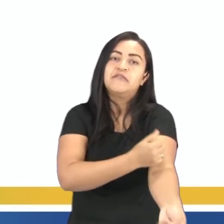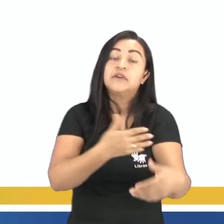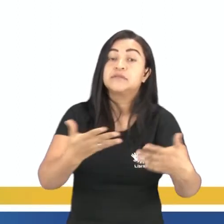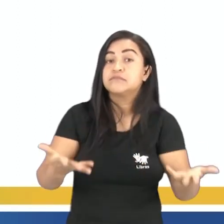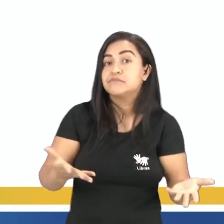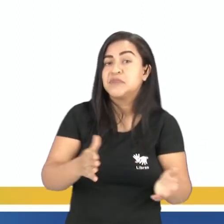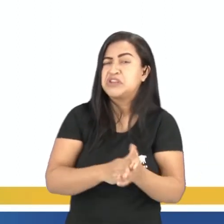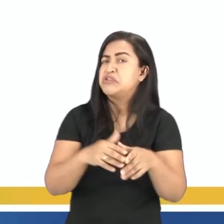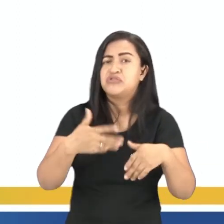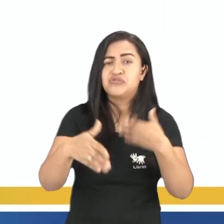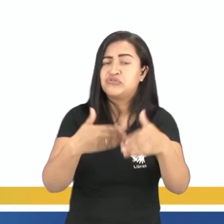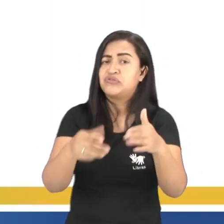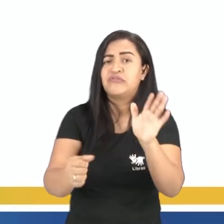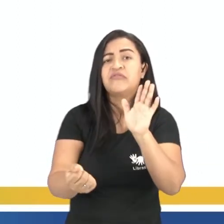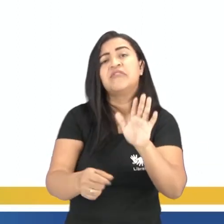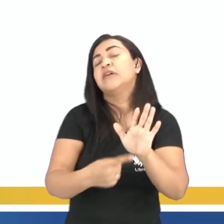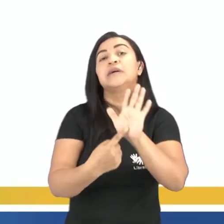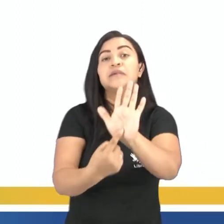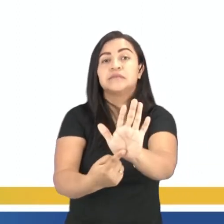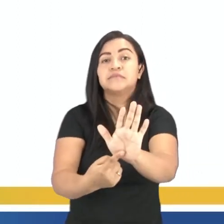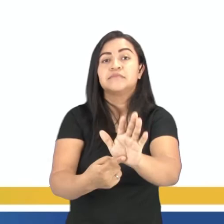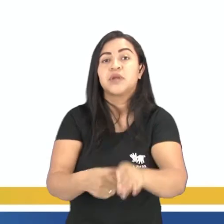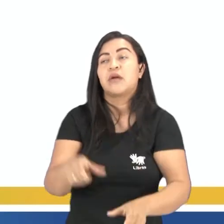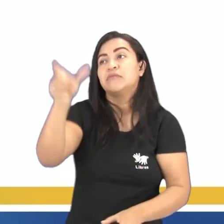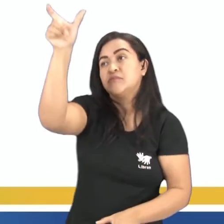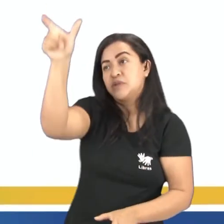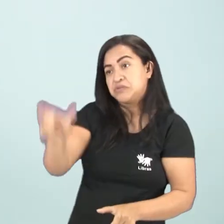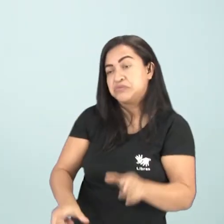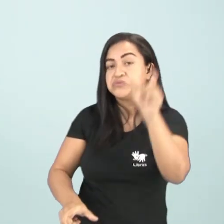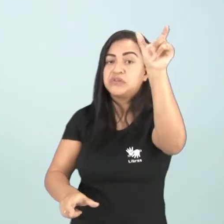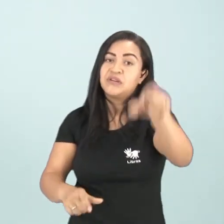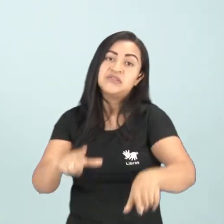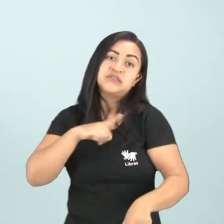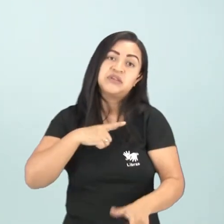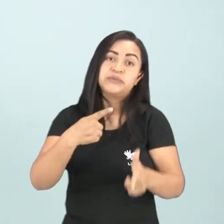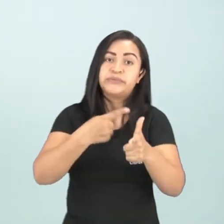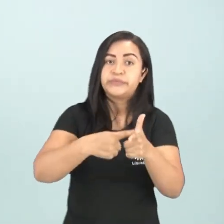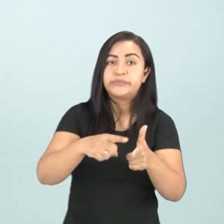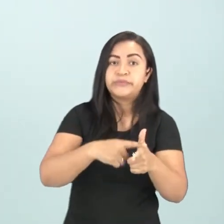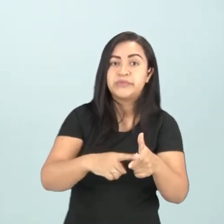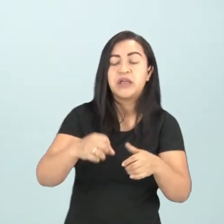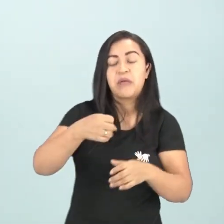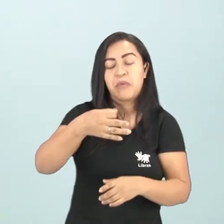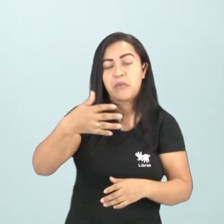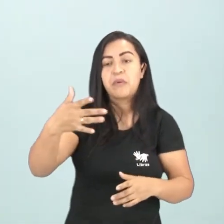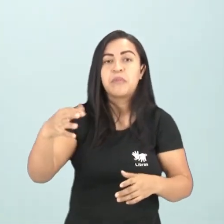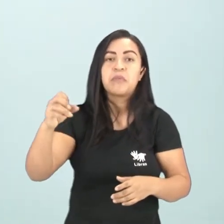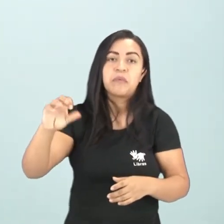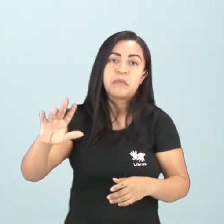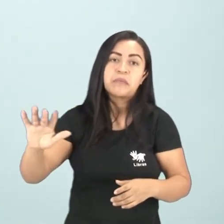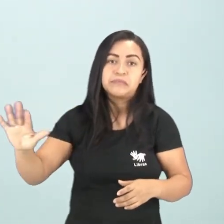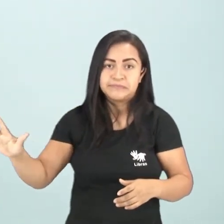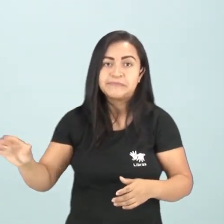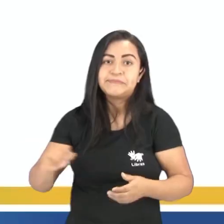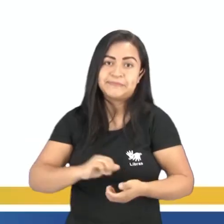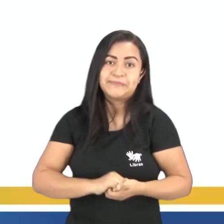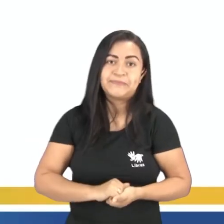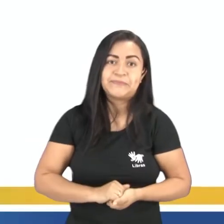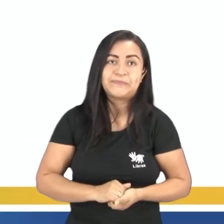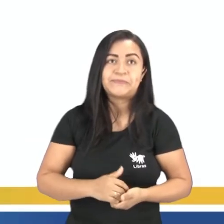já vai apresentando, tá bom? Fulano tem esse problema, é assim, assim, ele fez isso, fez aquilo, tá bom?